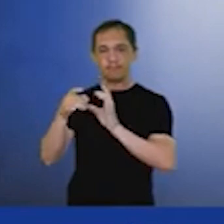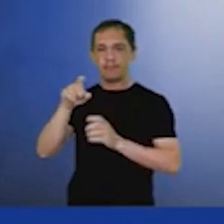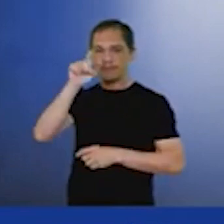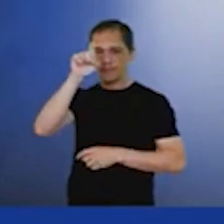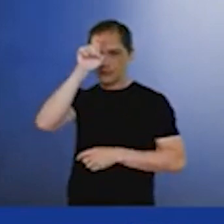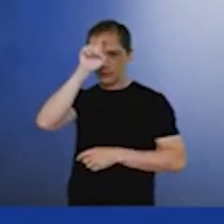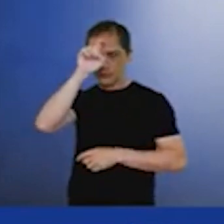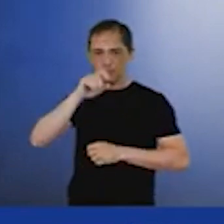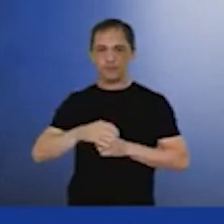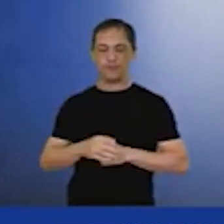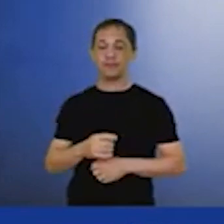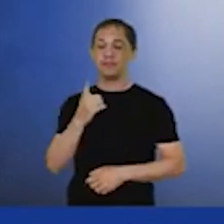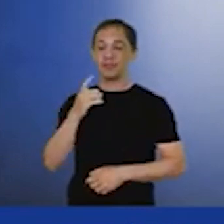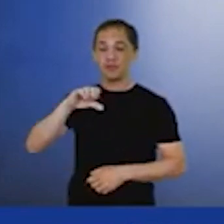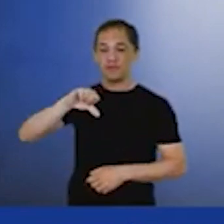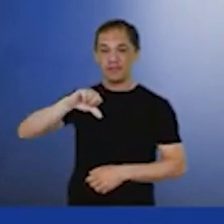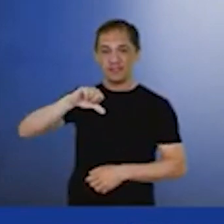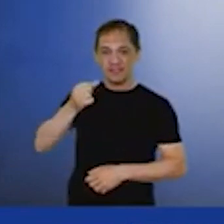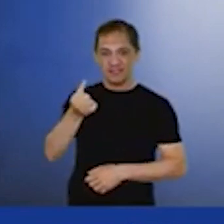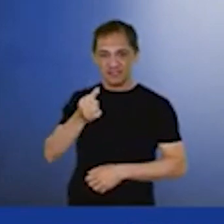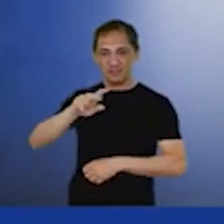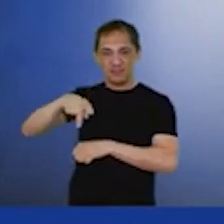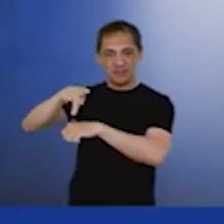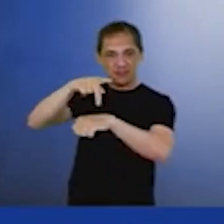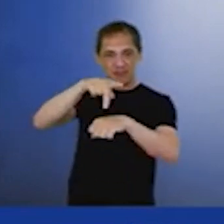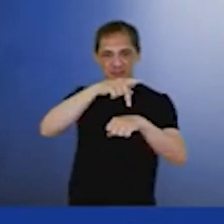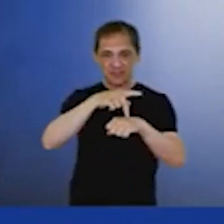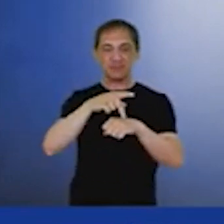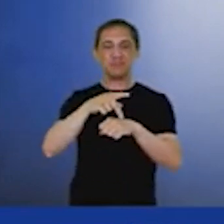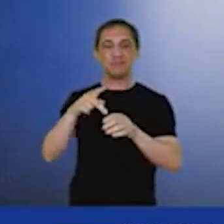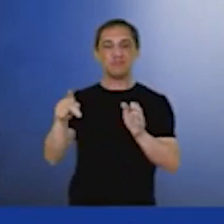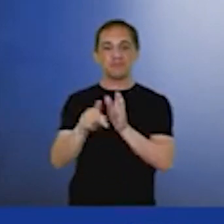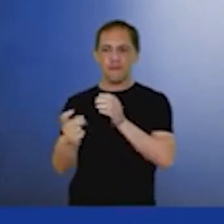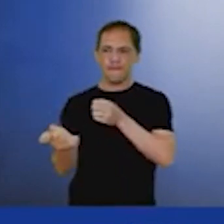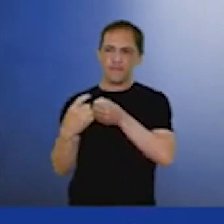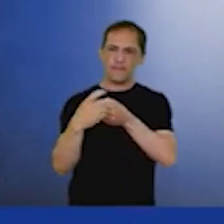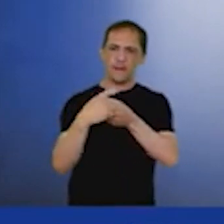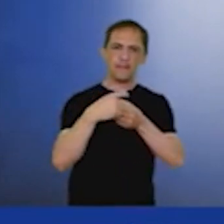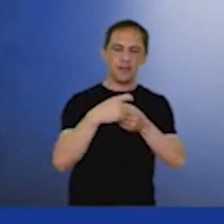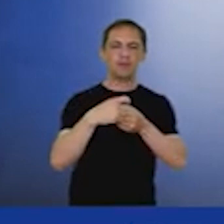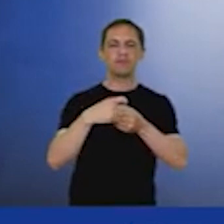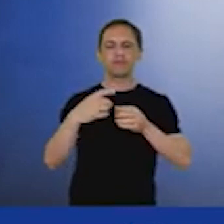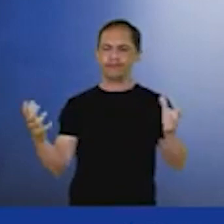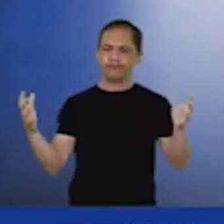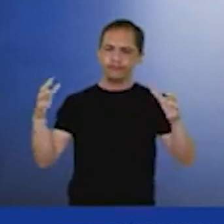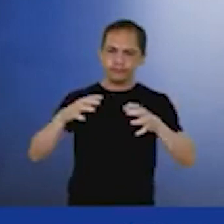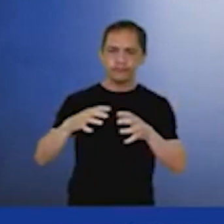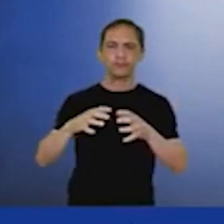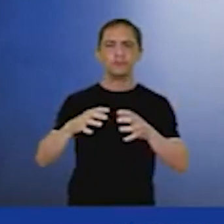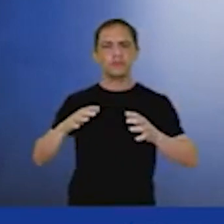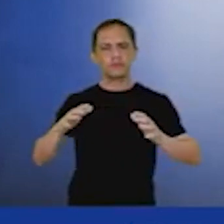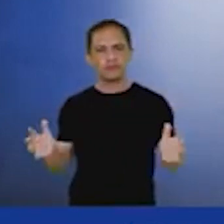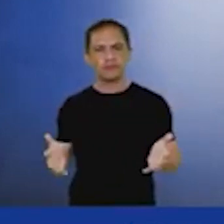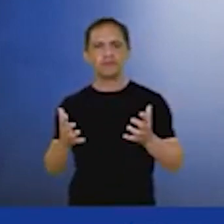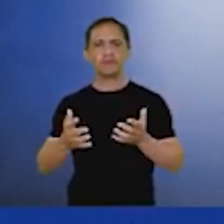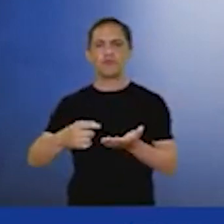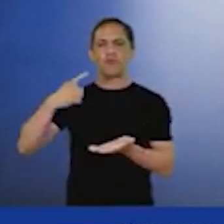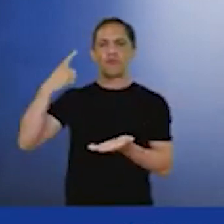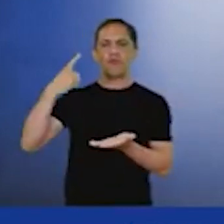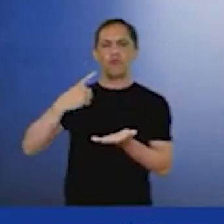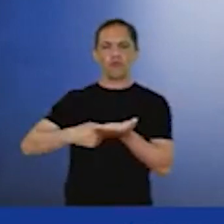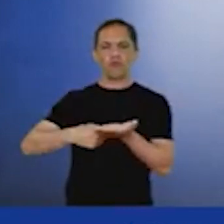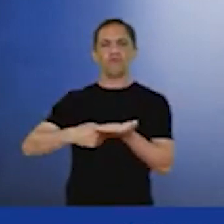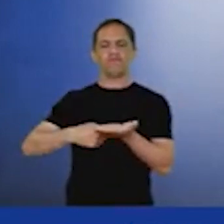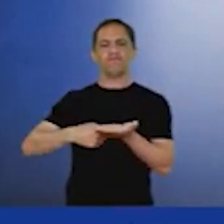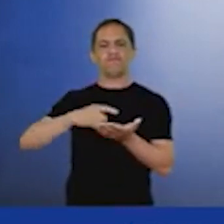196 países na COP27 estão reunidos para reforçar e fazer cumprir os compromissos assumidos